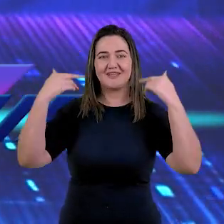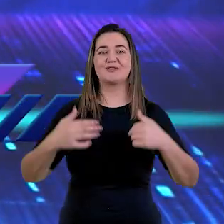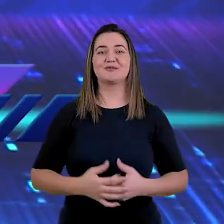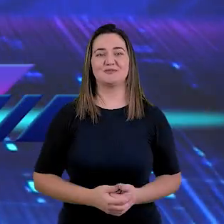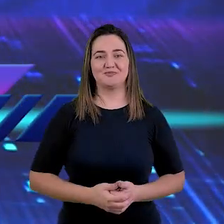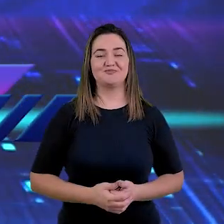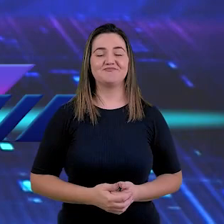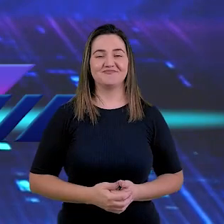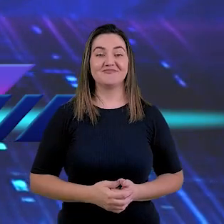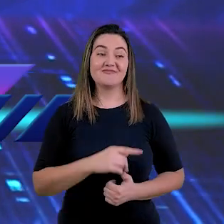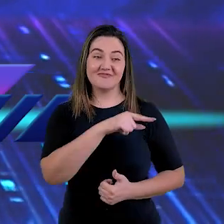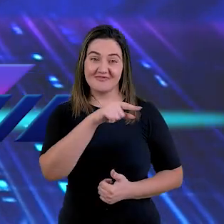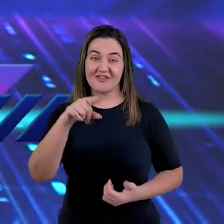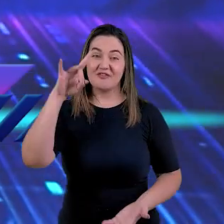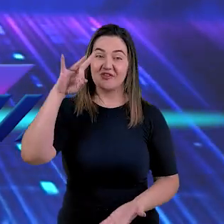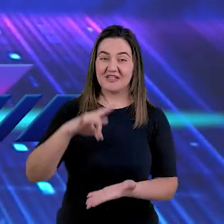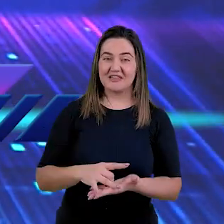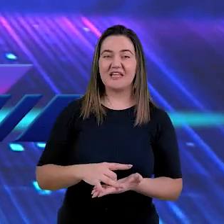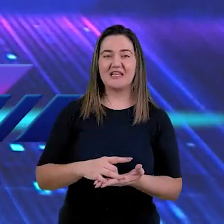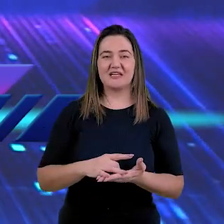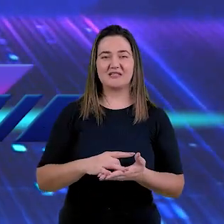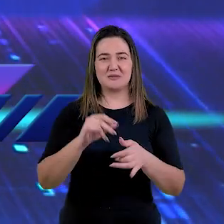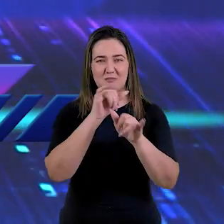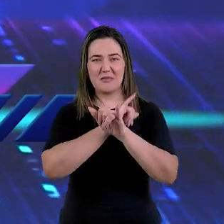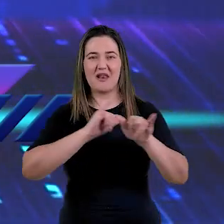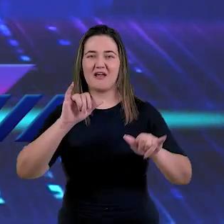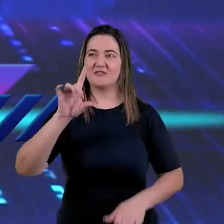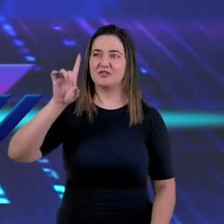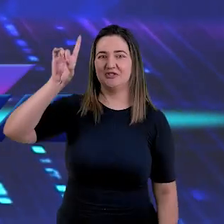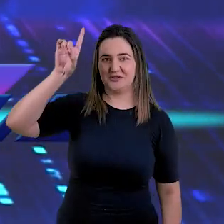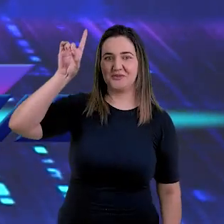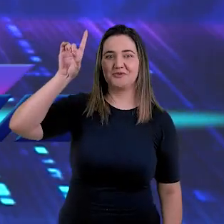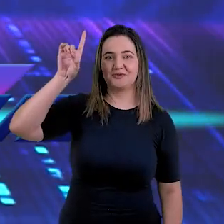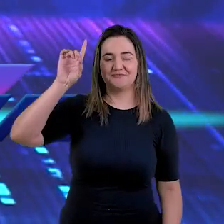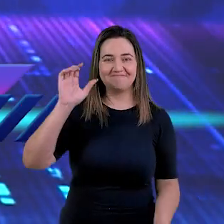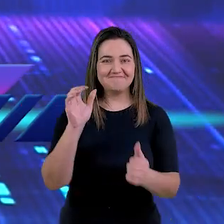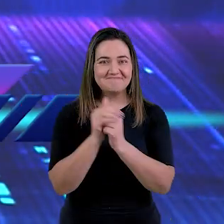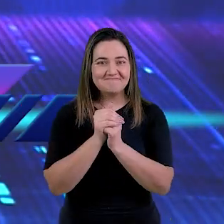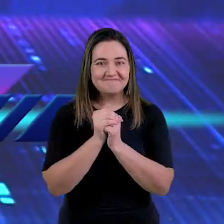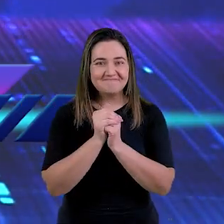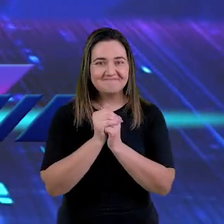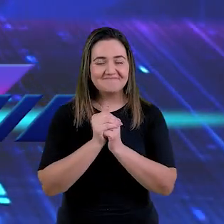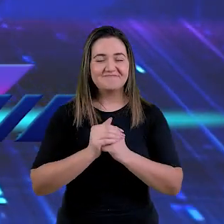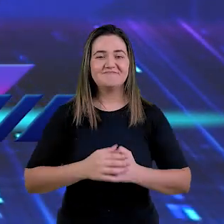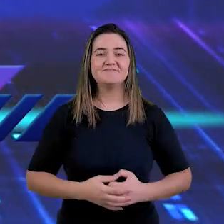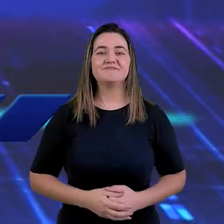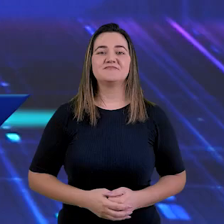são estas as verdadeiras palavras de Deus. Amém?